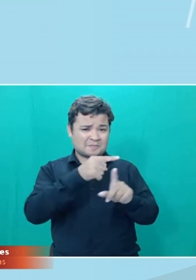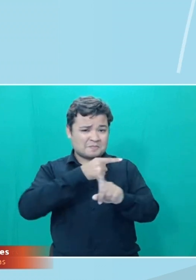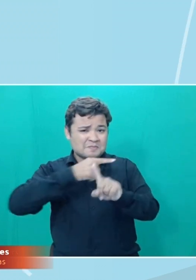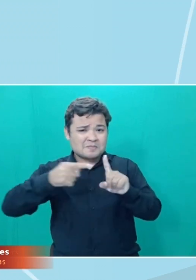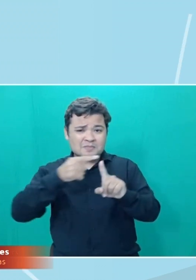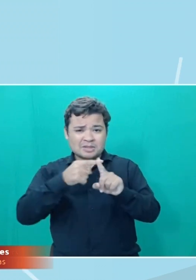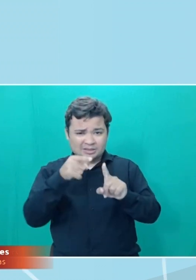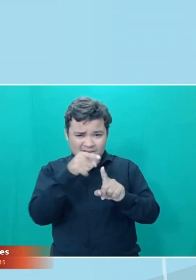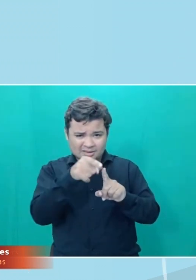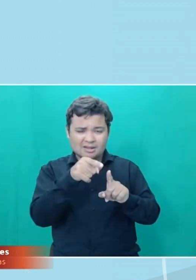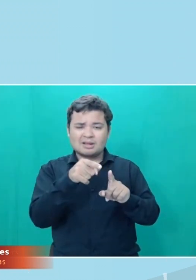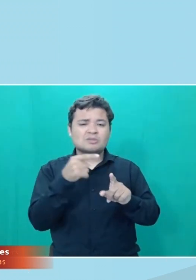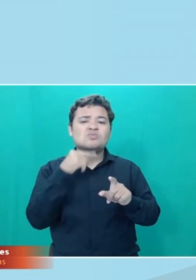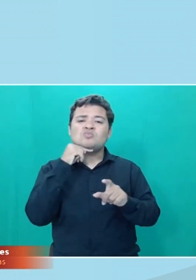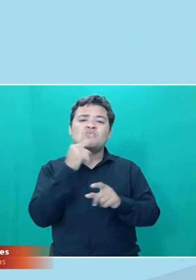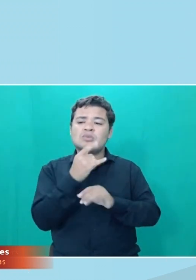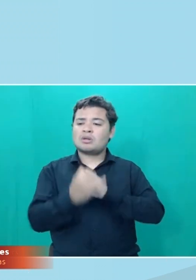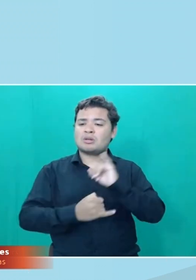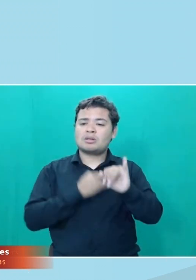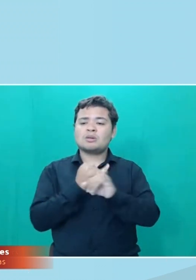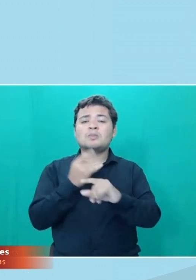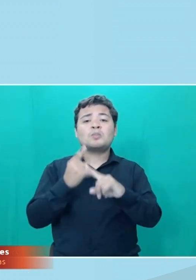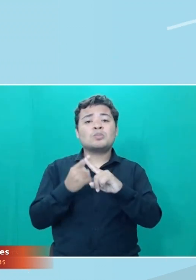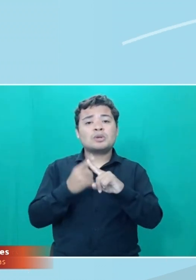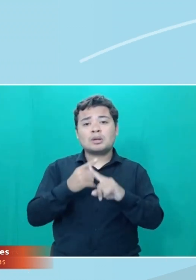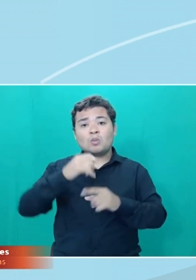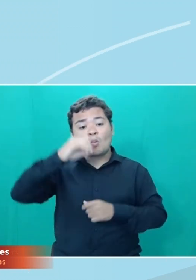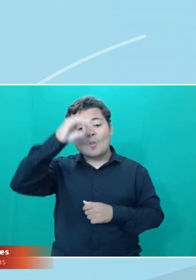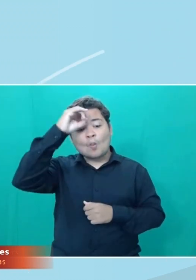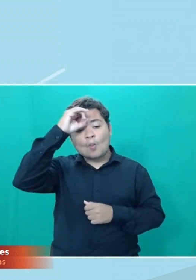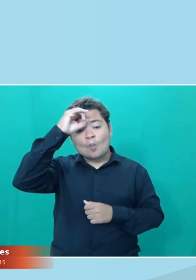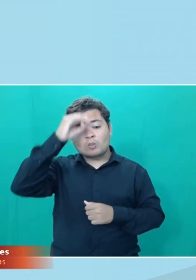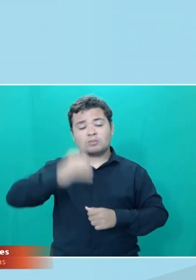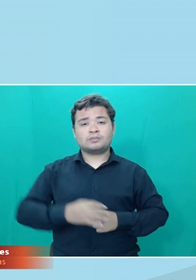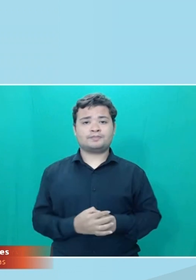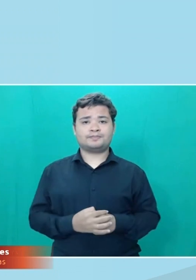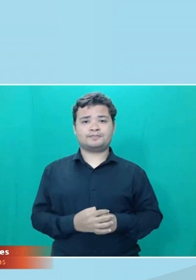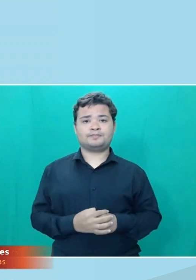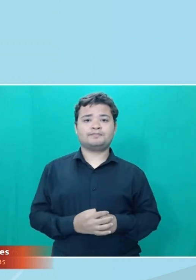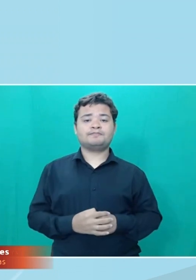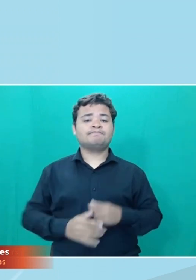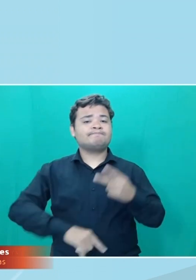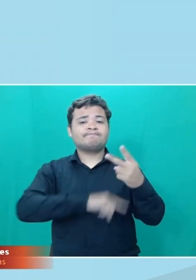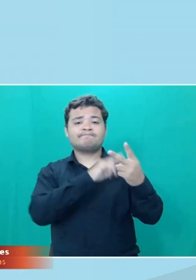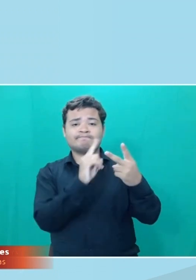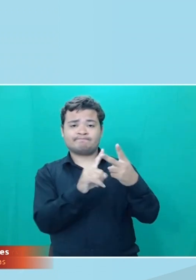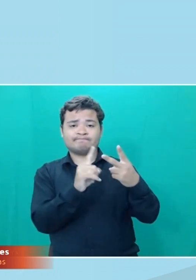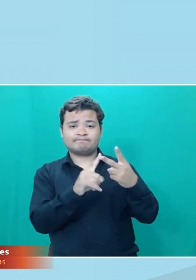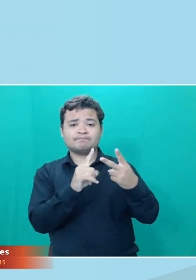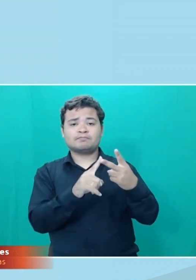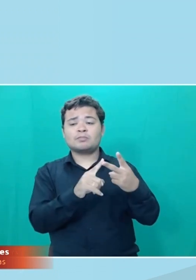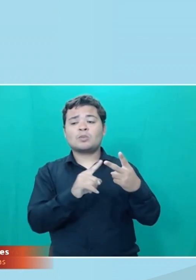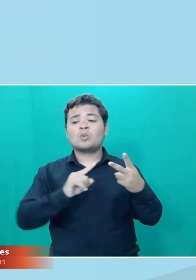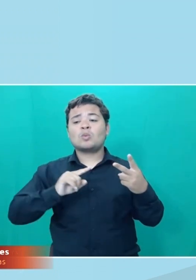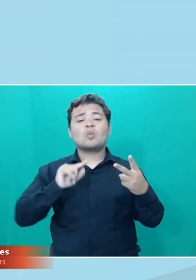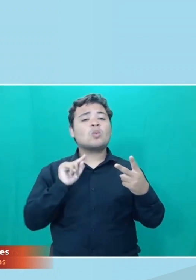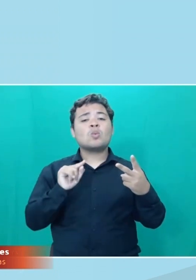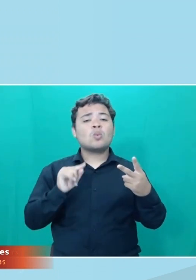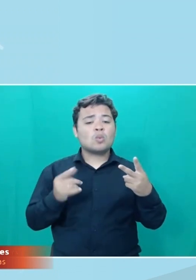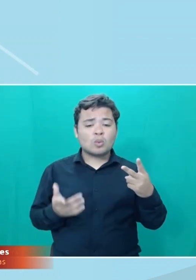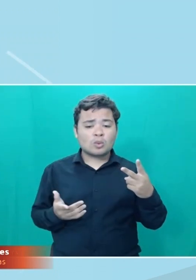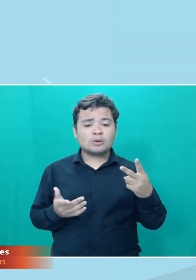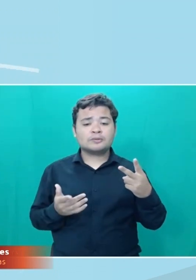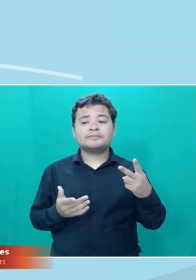usar a internet é que elas não sabem como usar a rede. O segundo motivo mais comentado pelos brasileiros para não acessar a